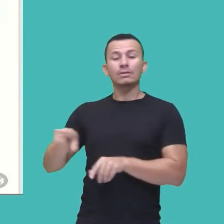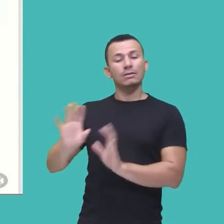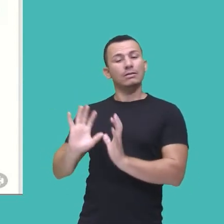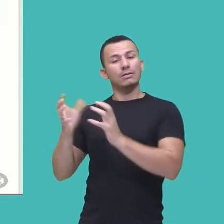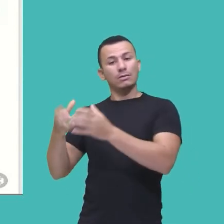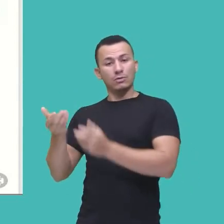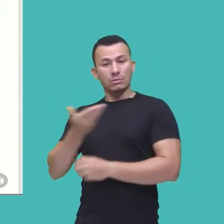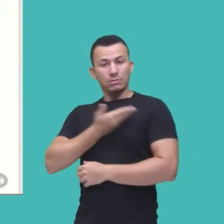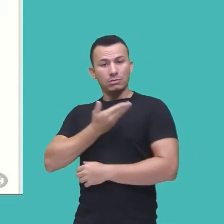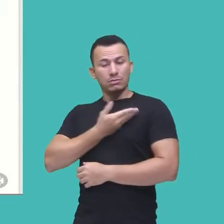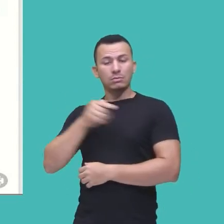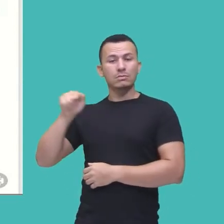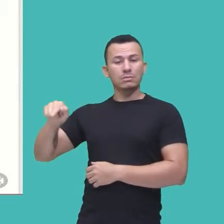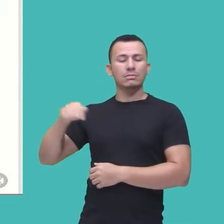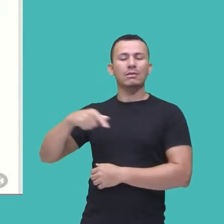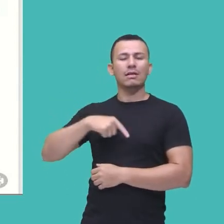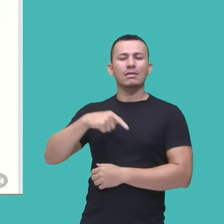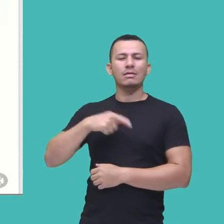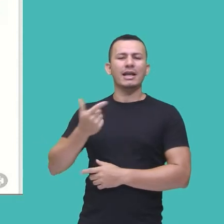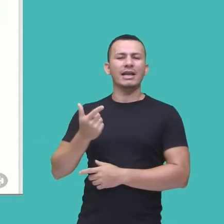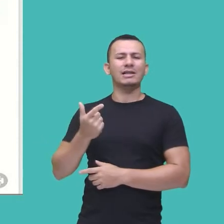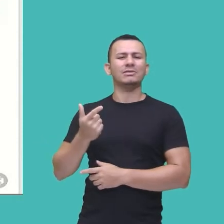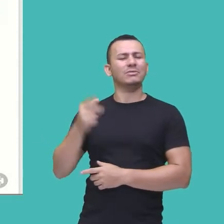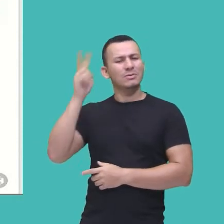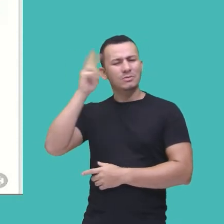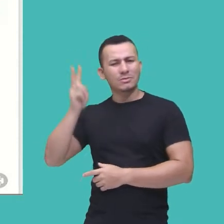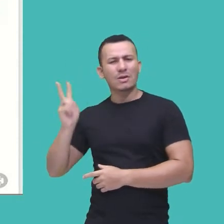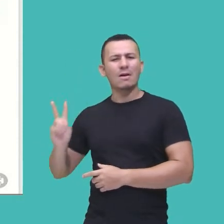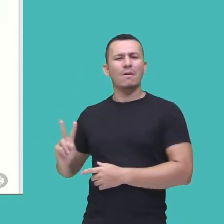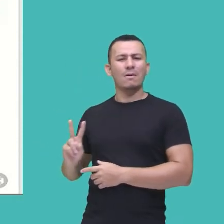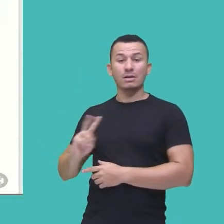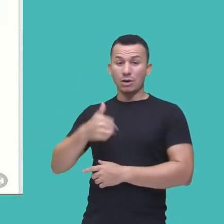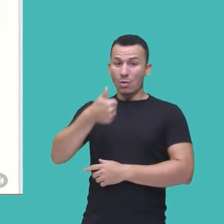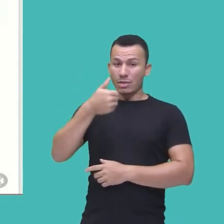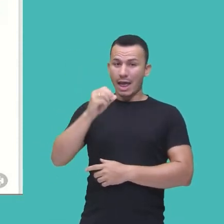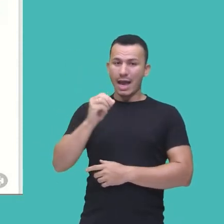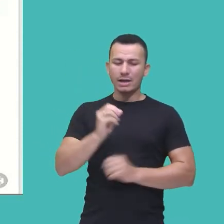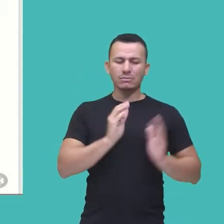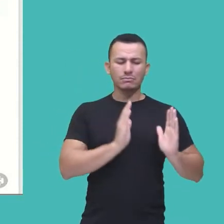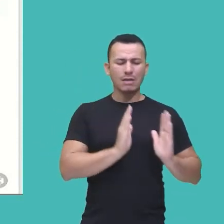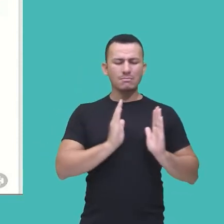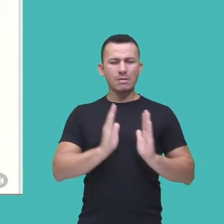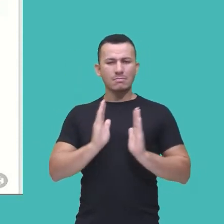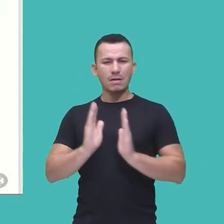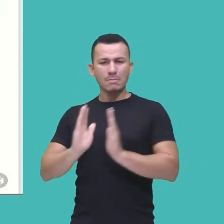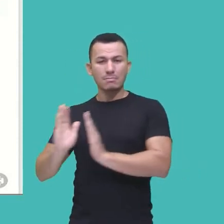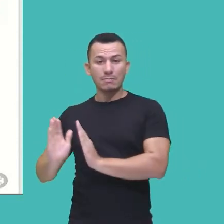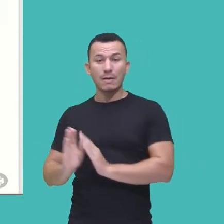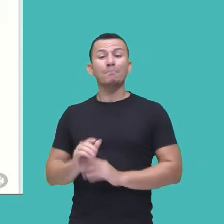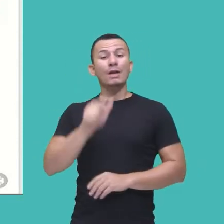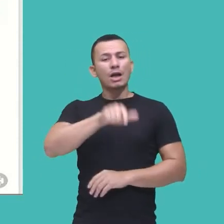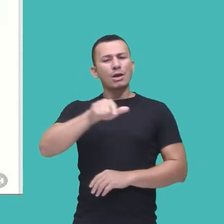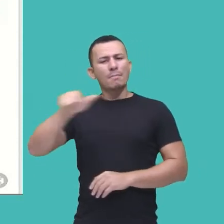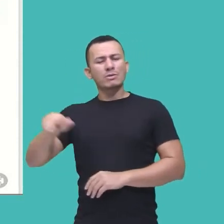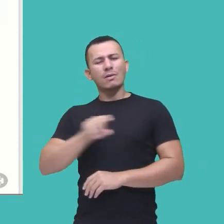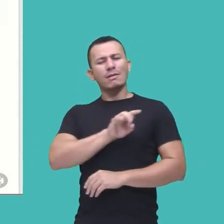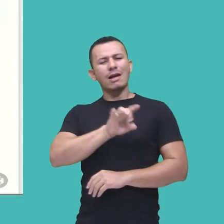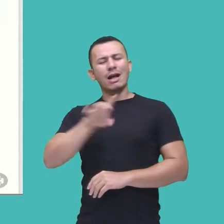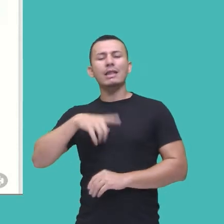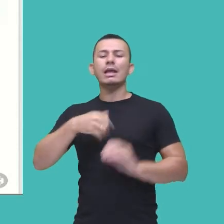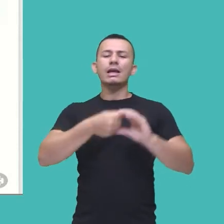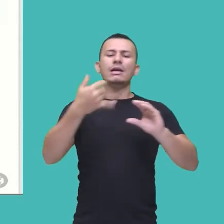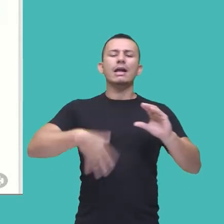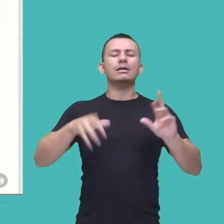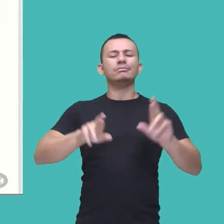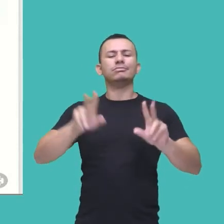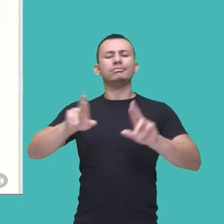seus, seus enredos, são dez temporadas, cada um ali dos personagens tem ali uma característica, tem